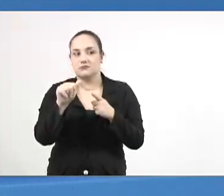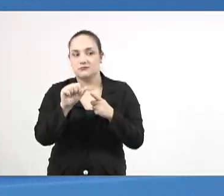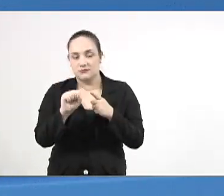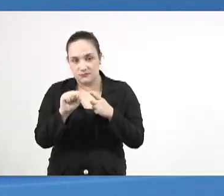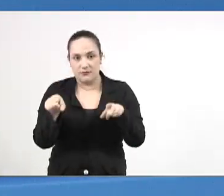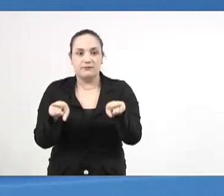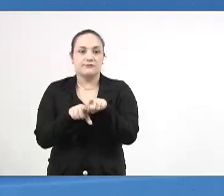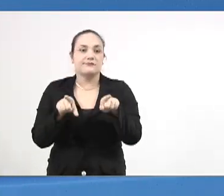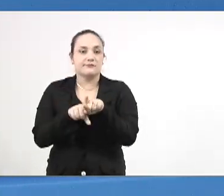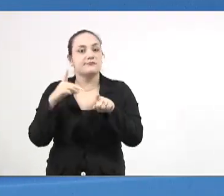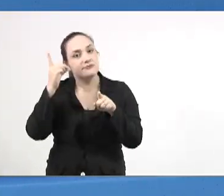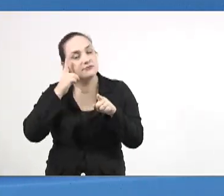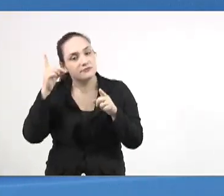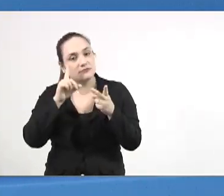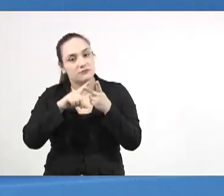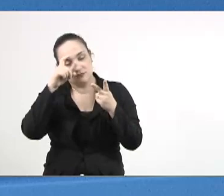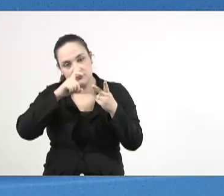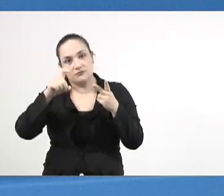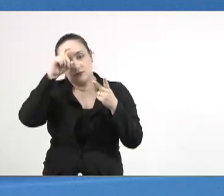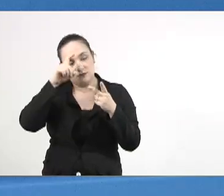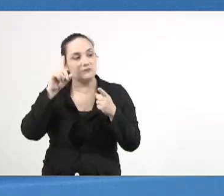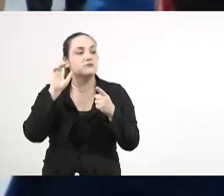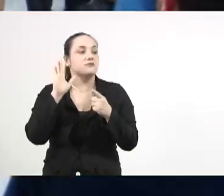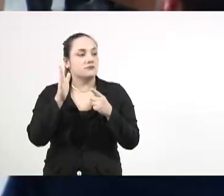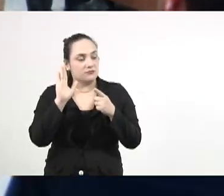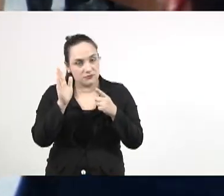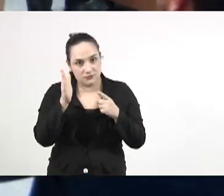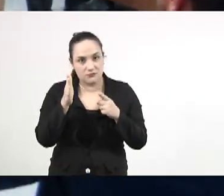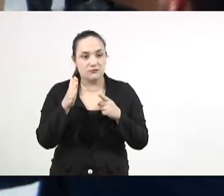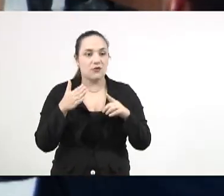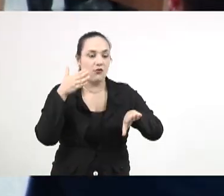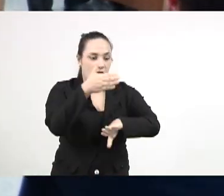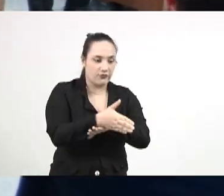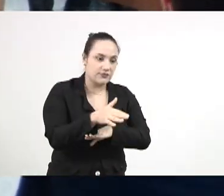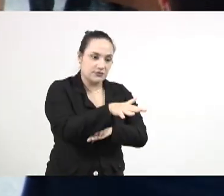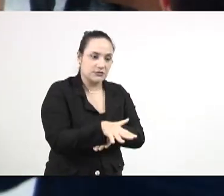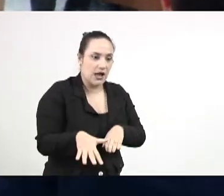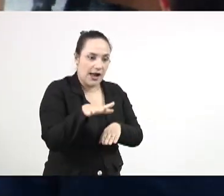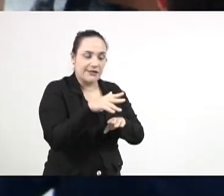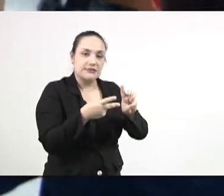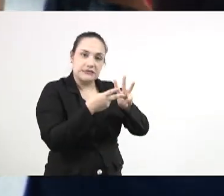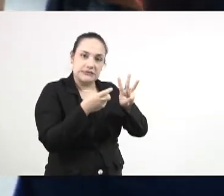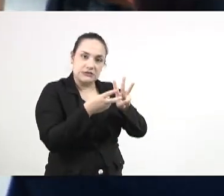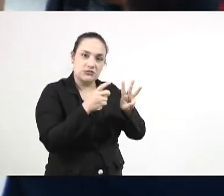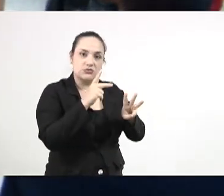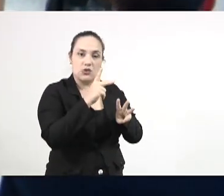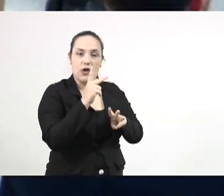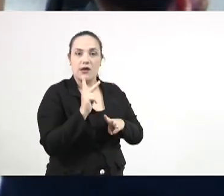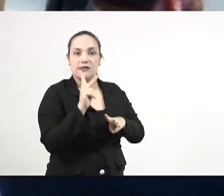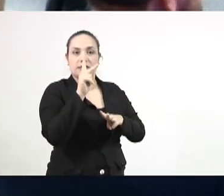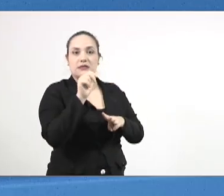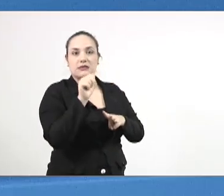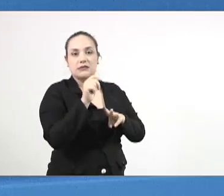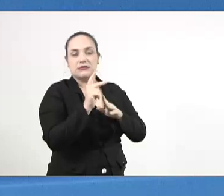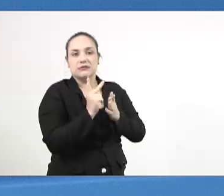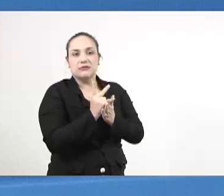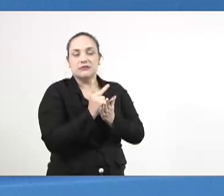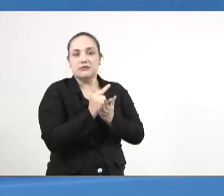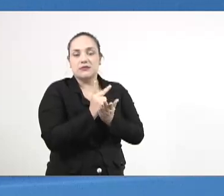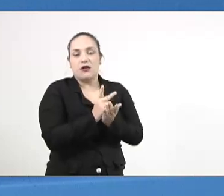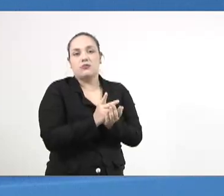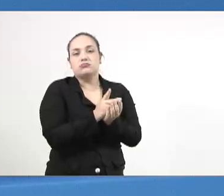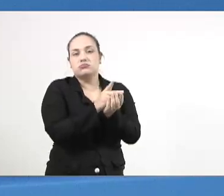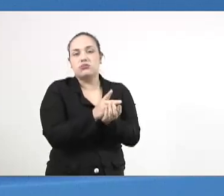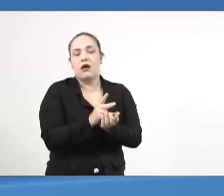esteve na reserva Caduel, lá a comunidade indígena muito